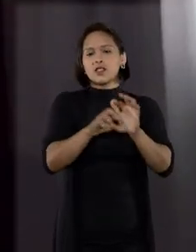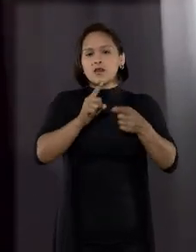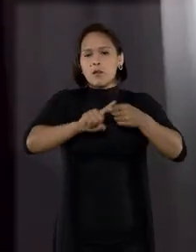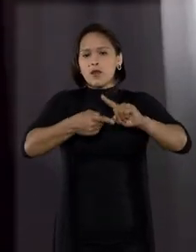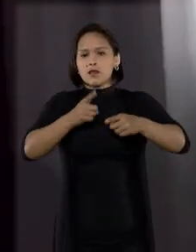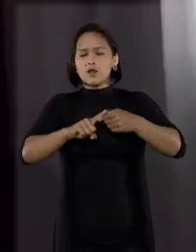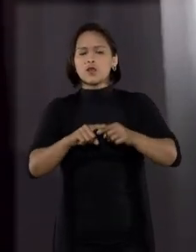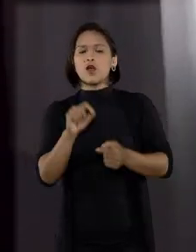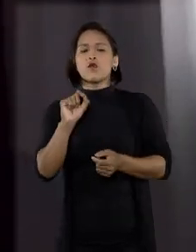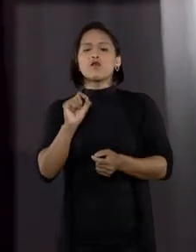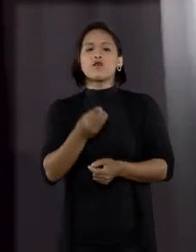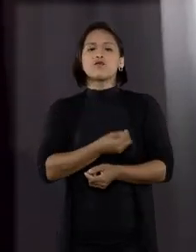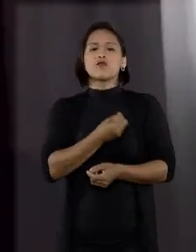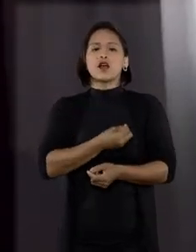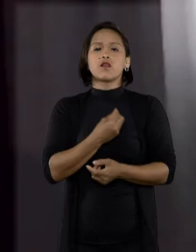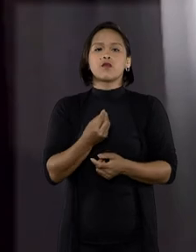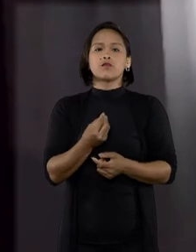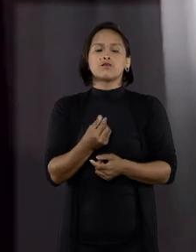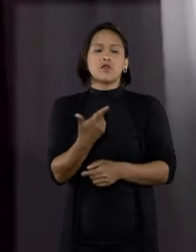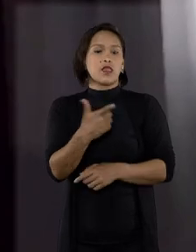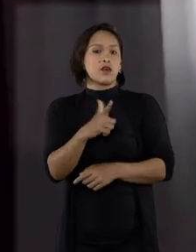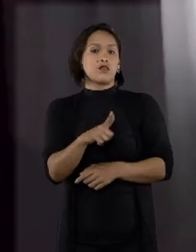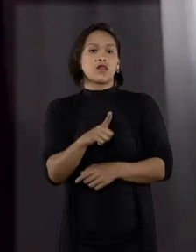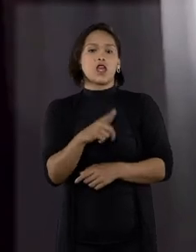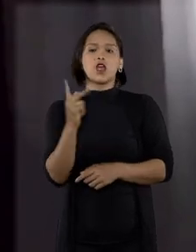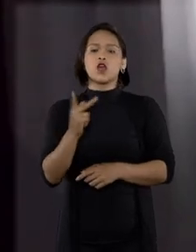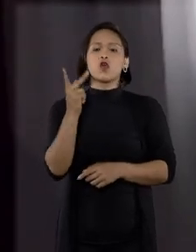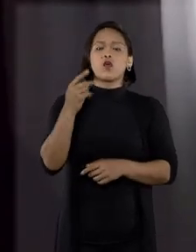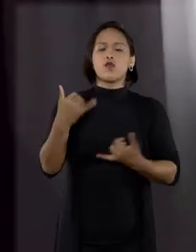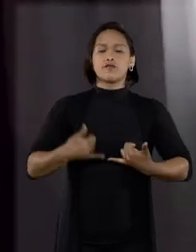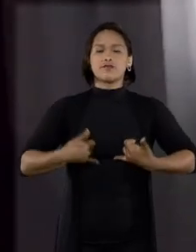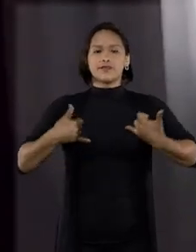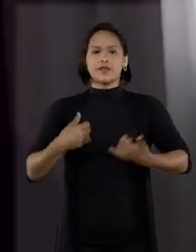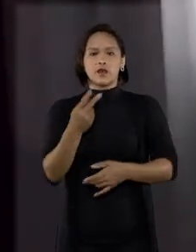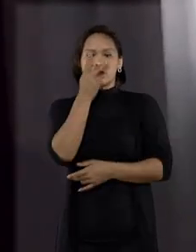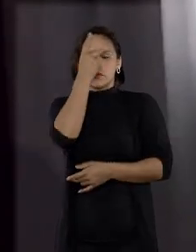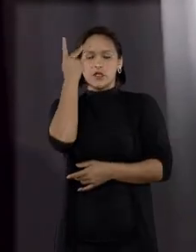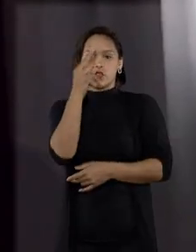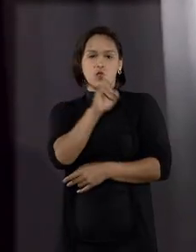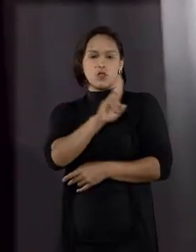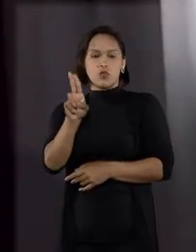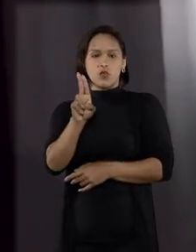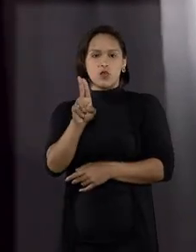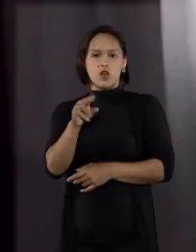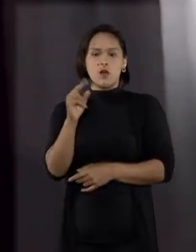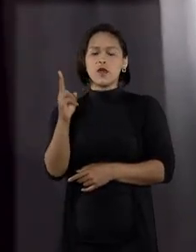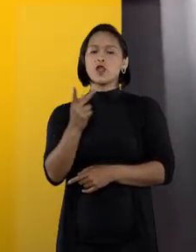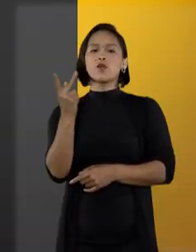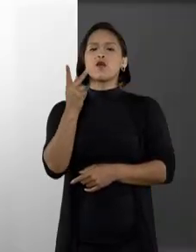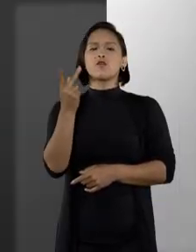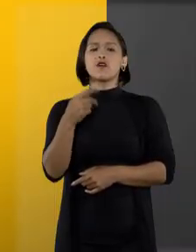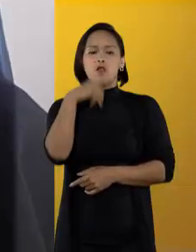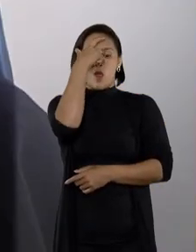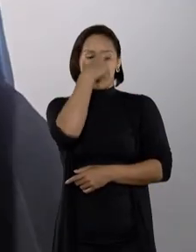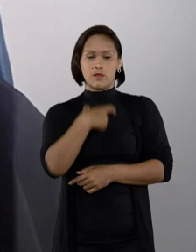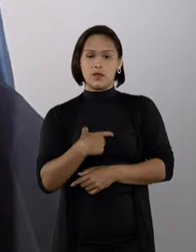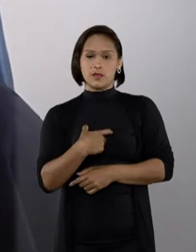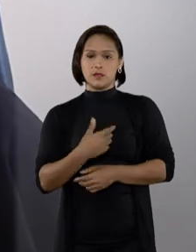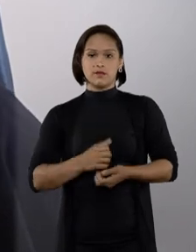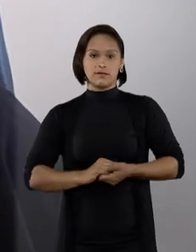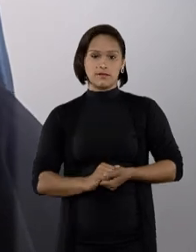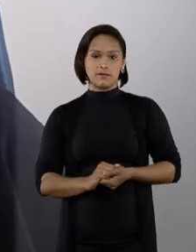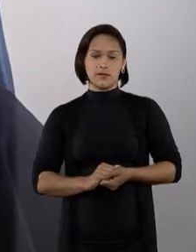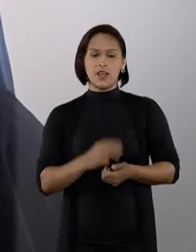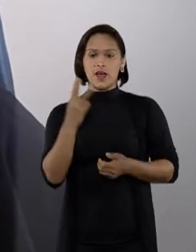codificação patrimonial. Quanto é que vale a vida? Não tem preço. Quanto é que vale a honra da pessoa? Quanto é que vale o nome? A